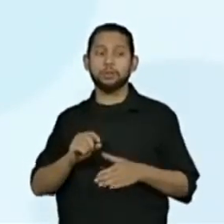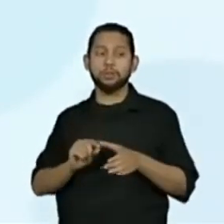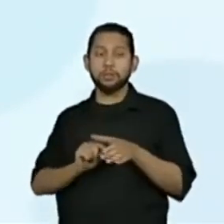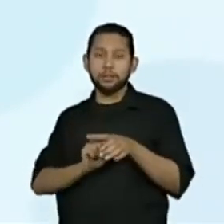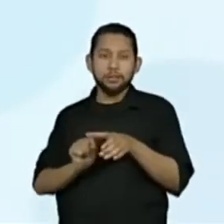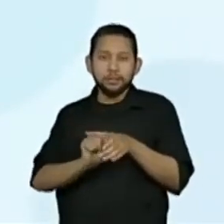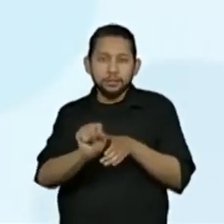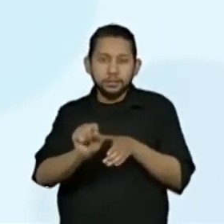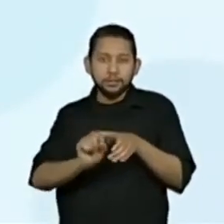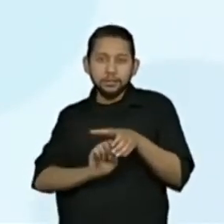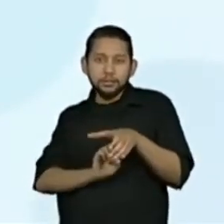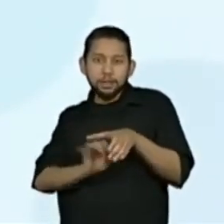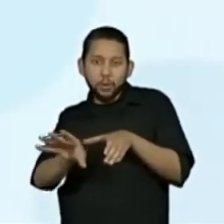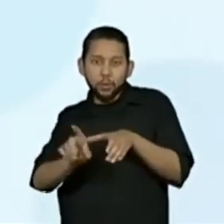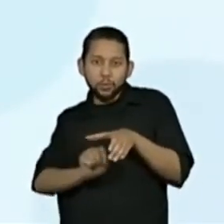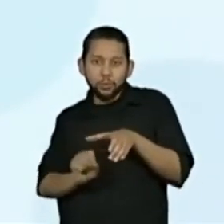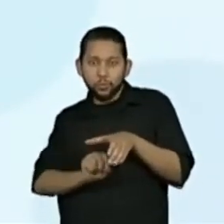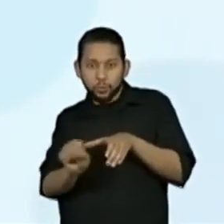momento, vou trocar de cor.